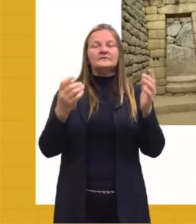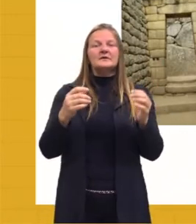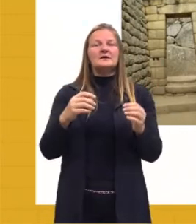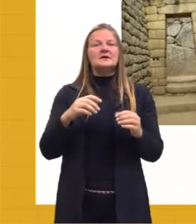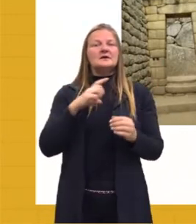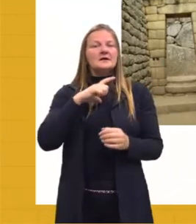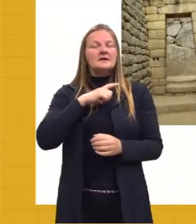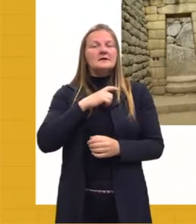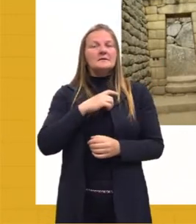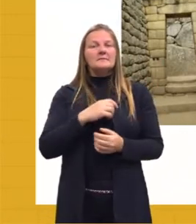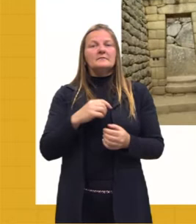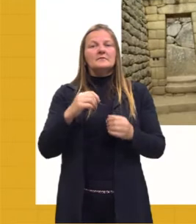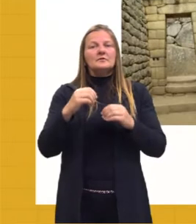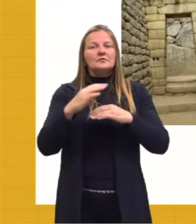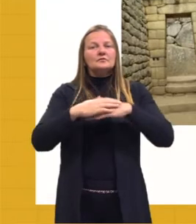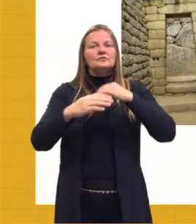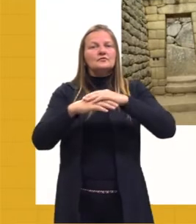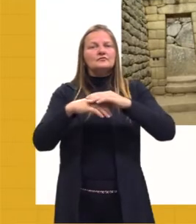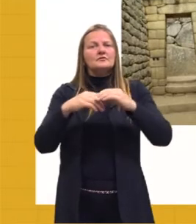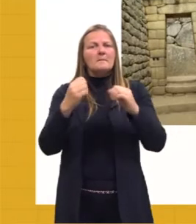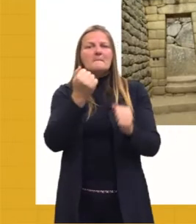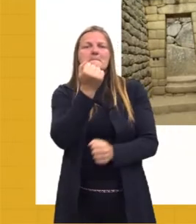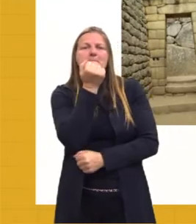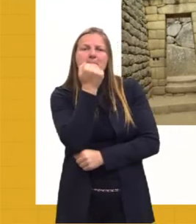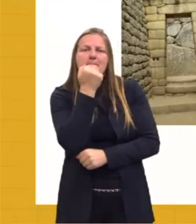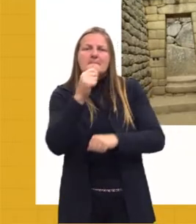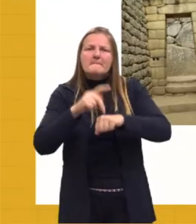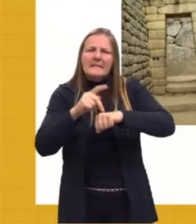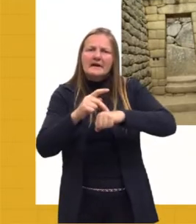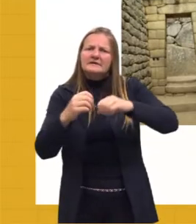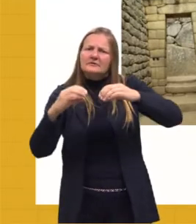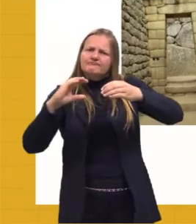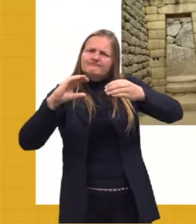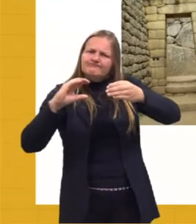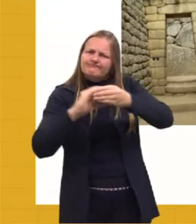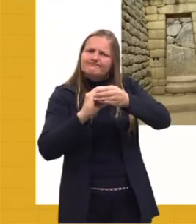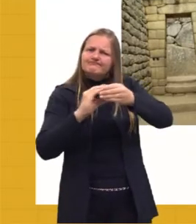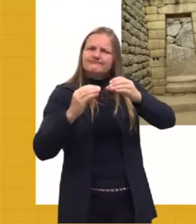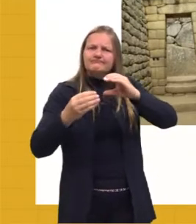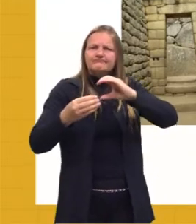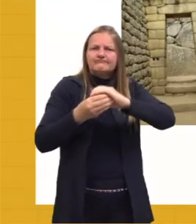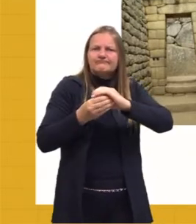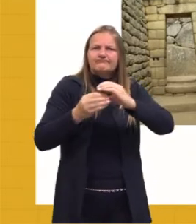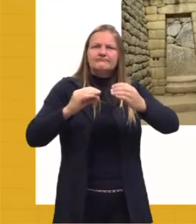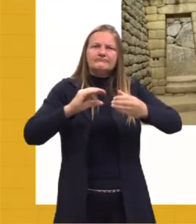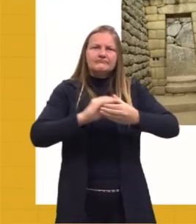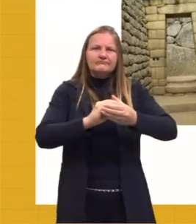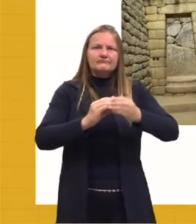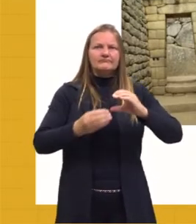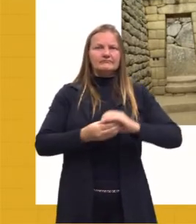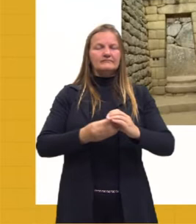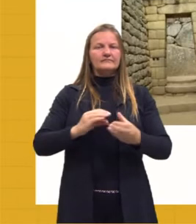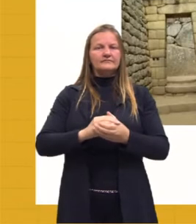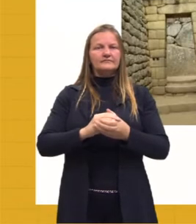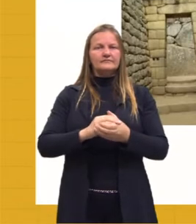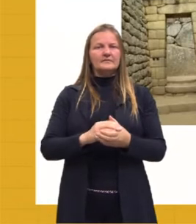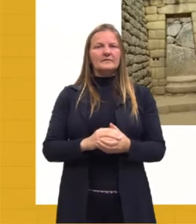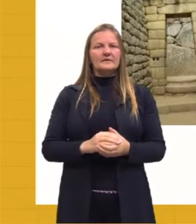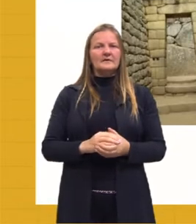essa civilização desenvolveu umas amarras de pedra que, na chegada dos espanhóis, foi utilizado para